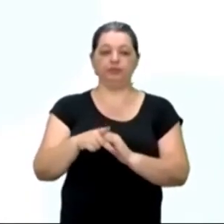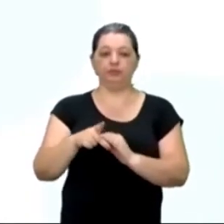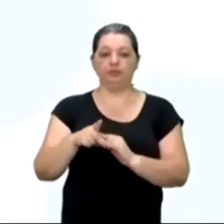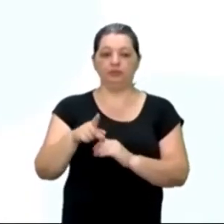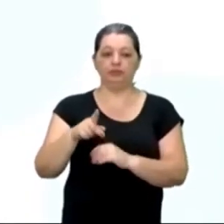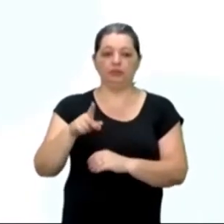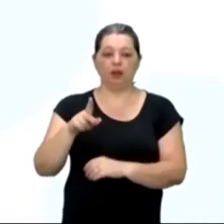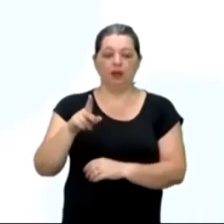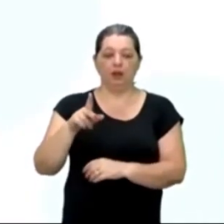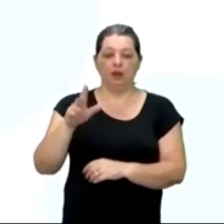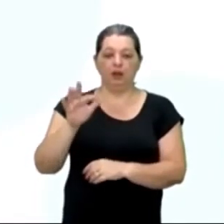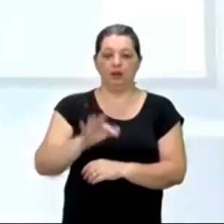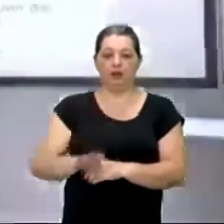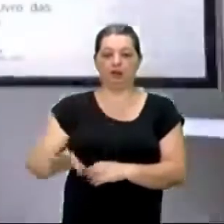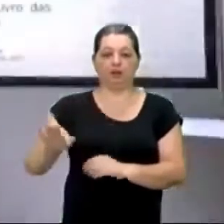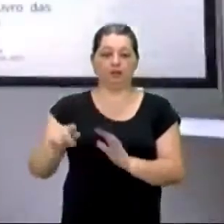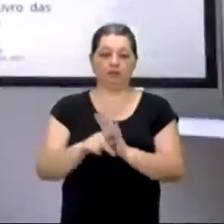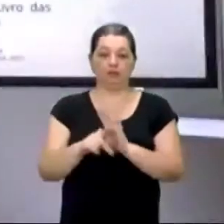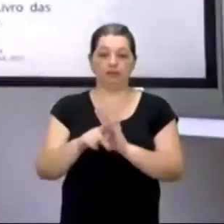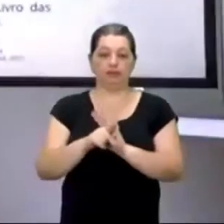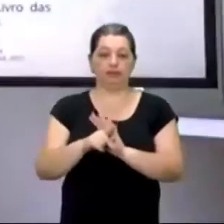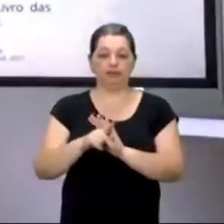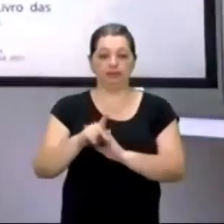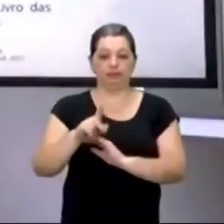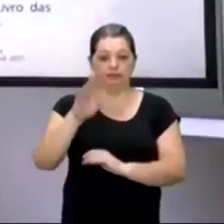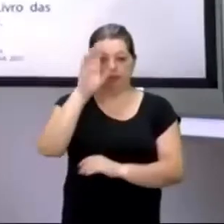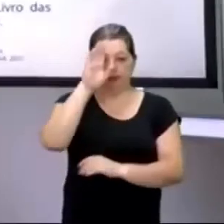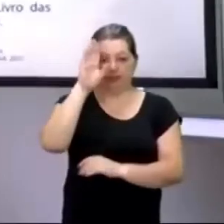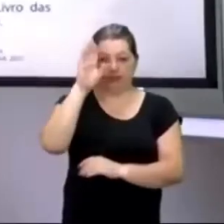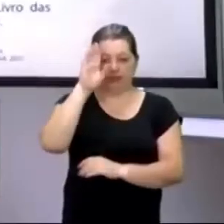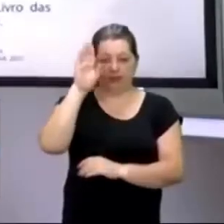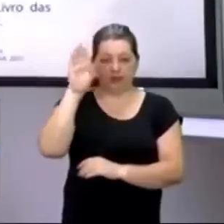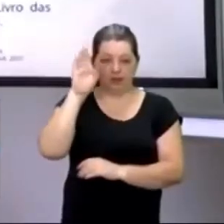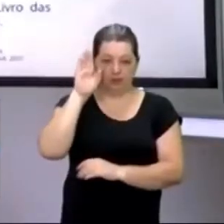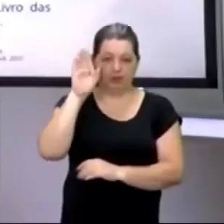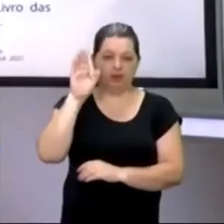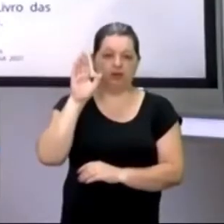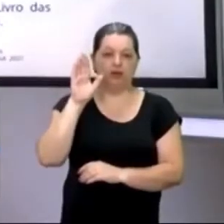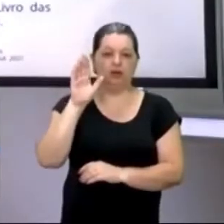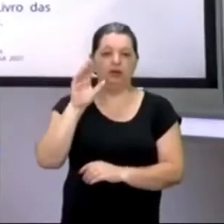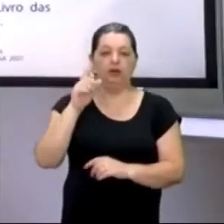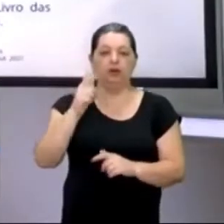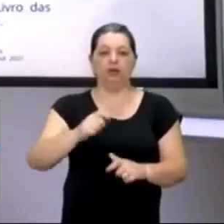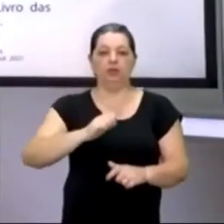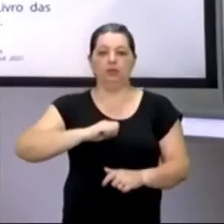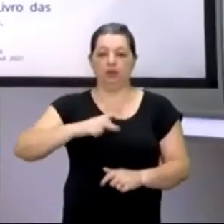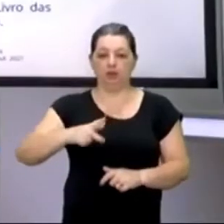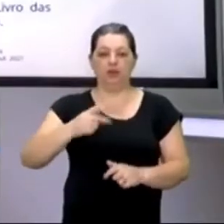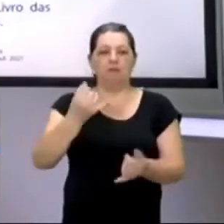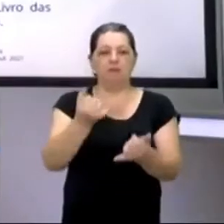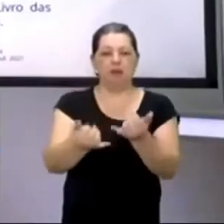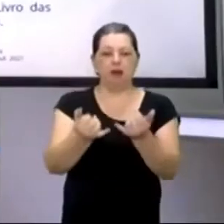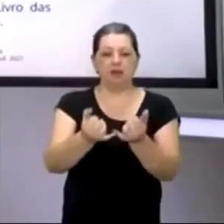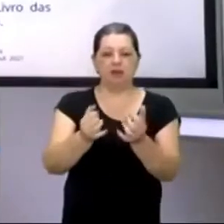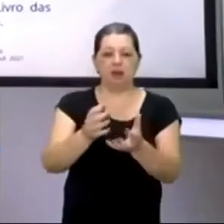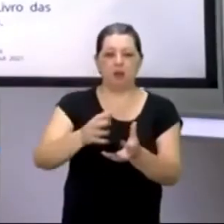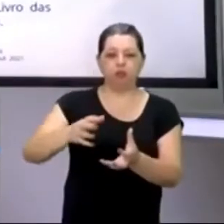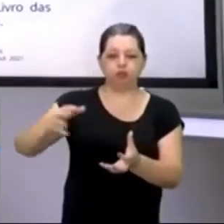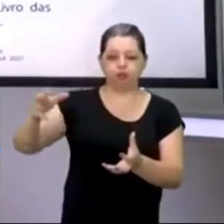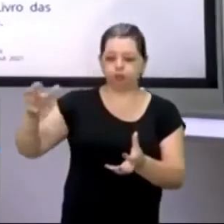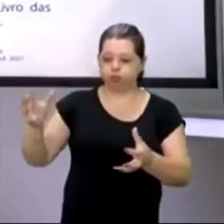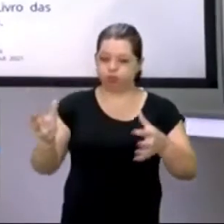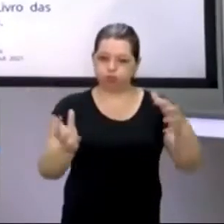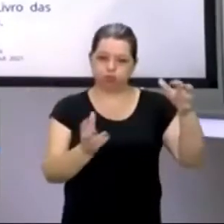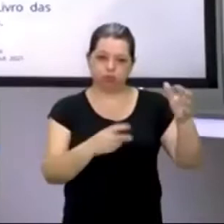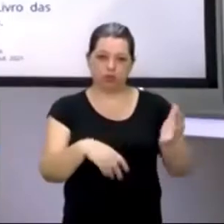como ela está indo, rumando para a esquerda, né? Ou as velas como se fossem balões vindo para cá, né?